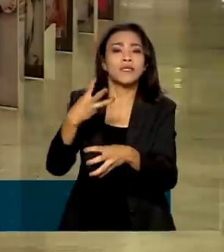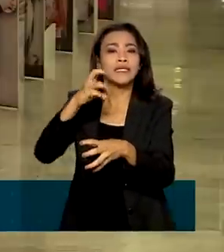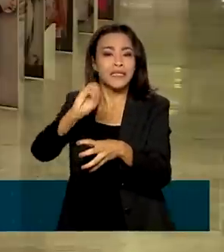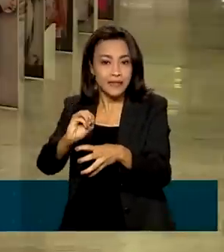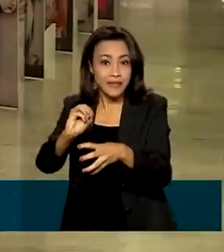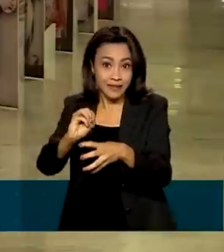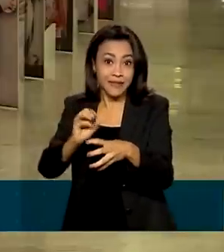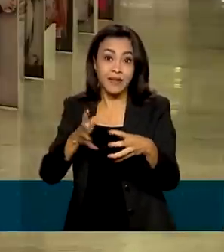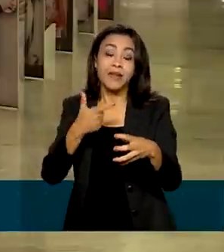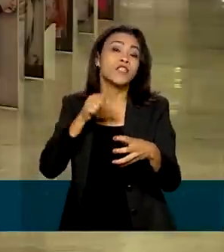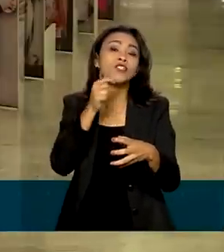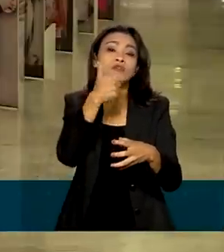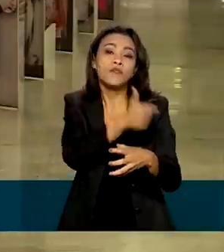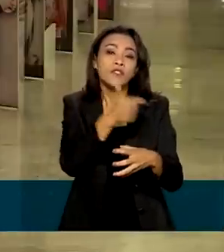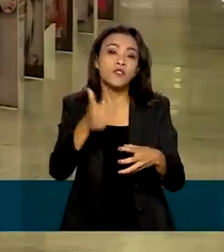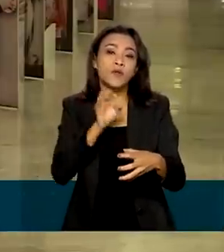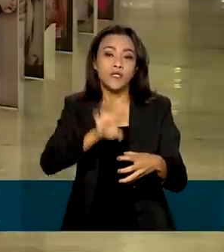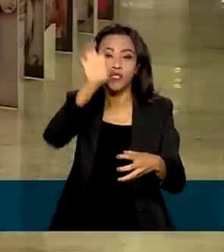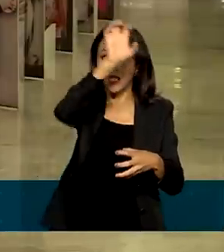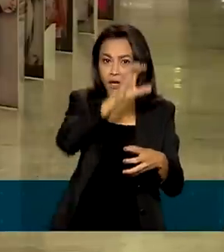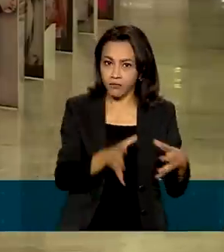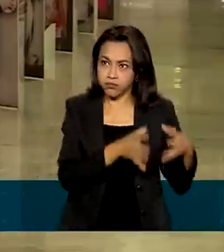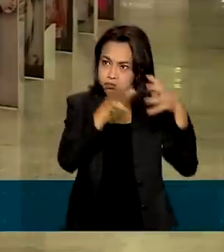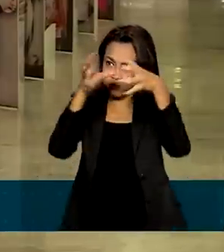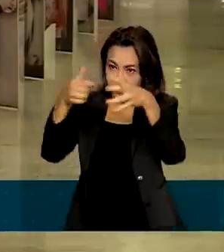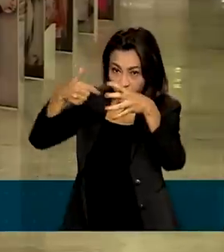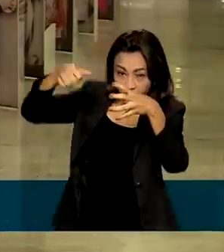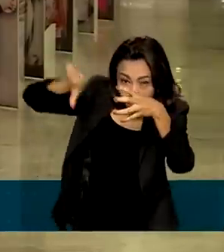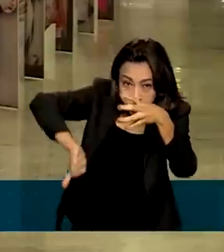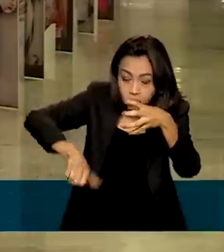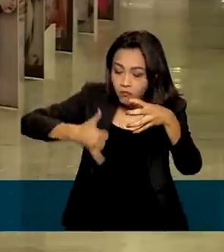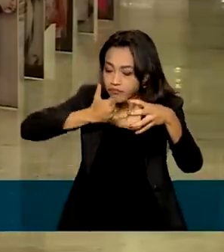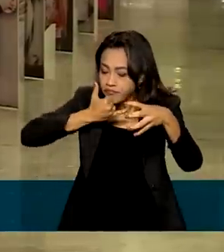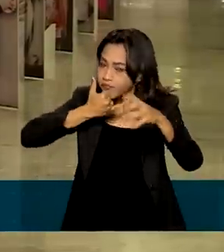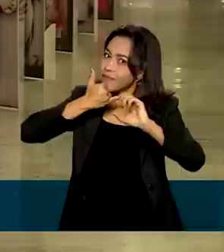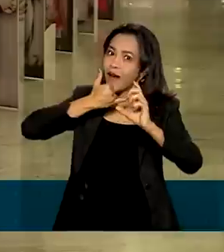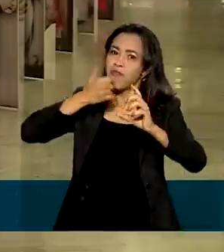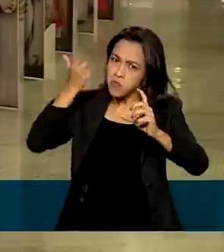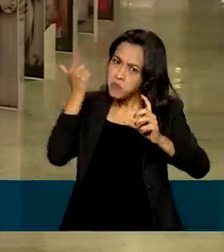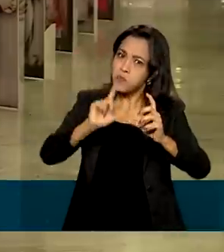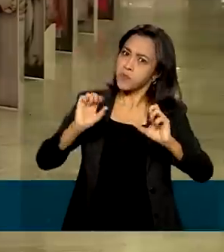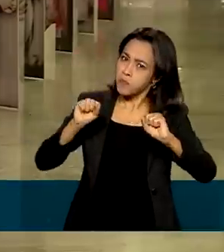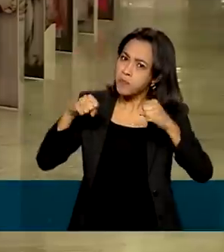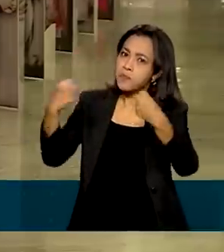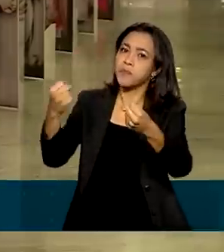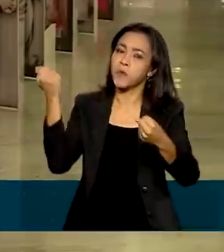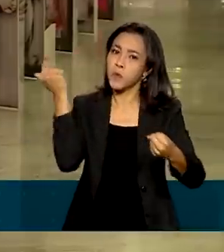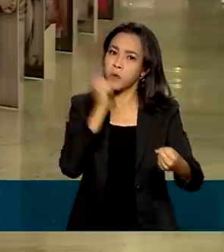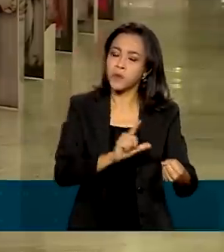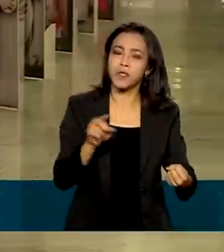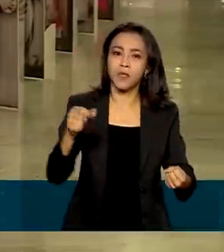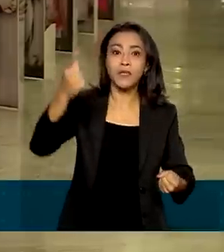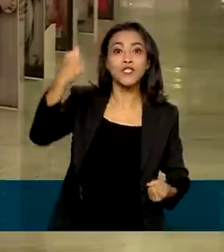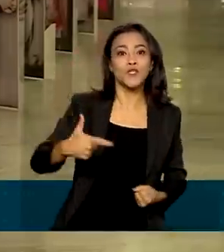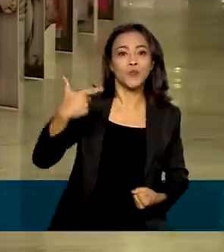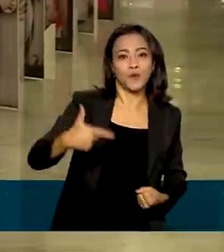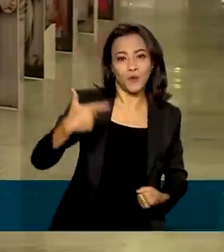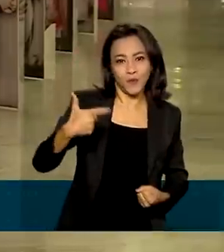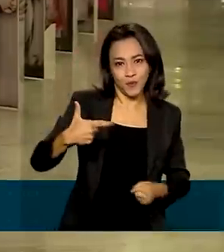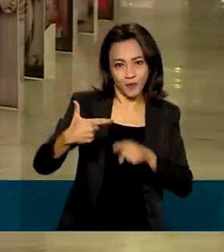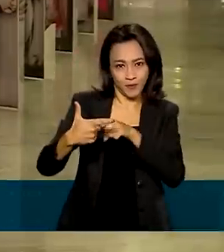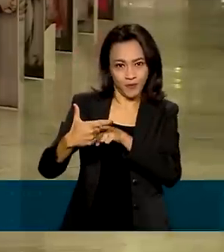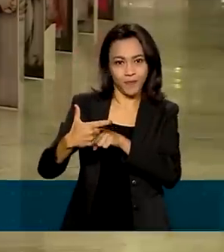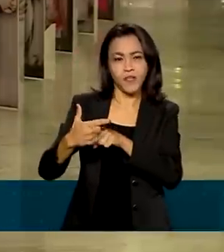estados. Os brasileiros não decepcionaram e terminaram a 19ª edição da gimnasia de em segundo lugar,